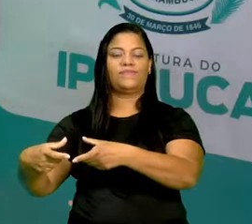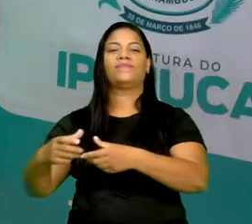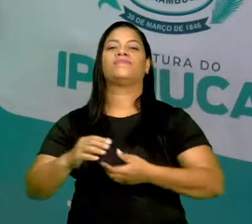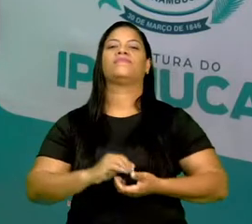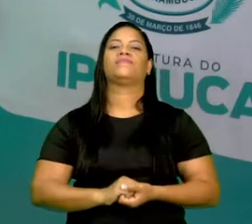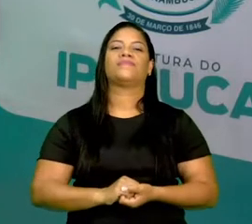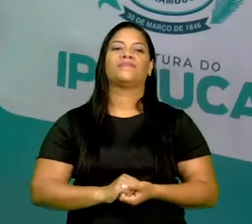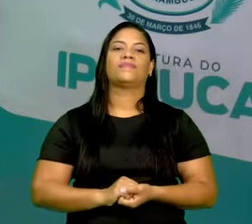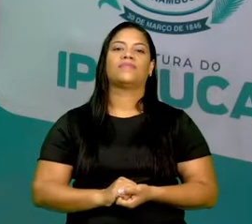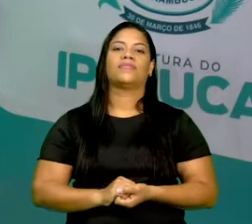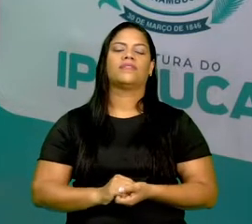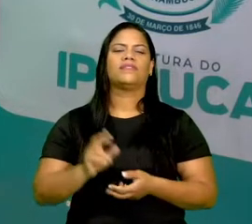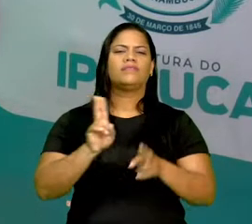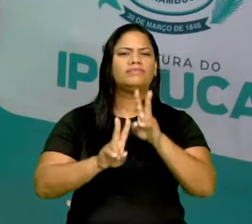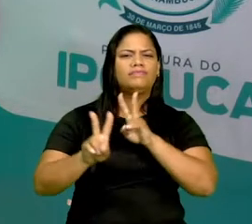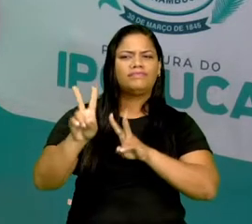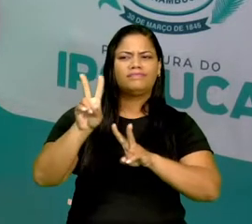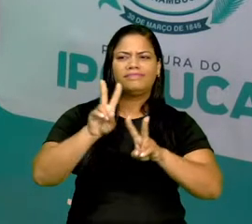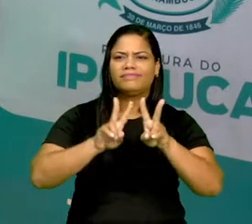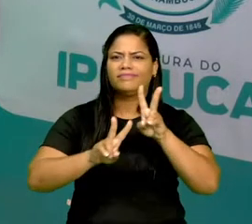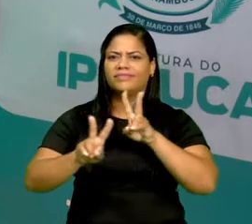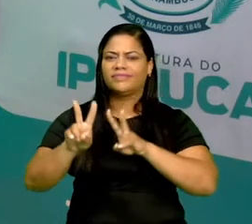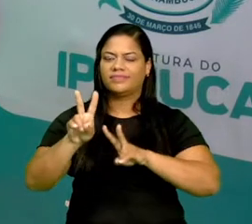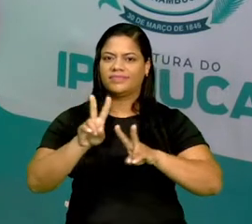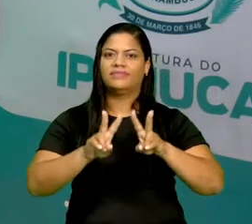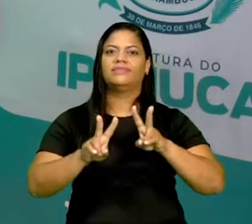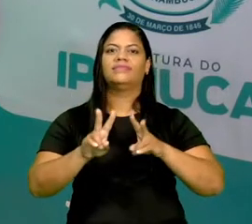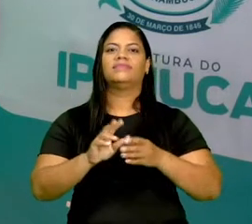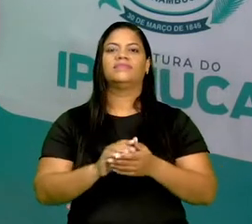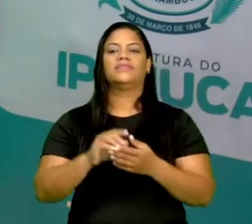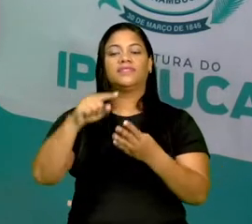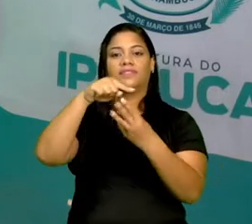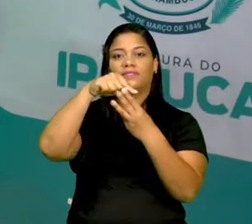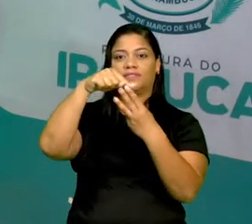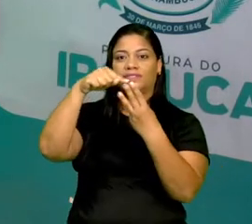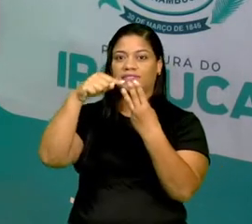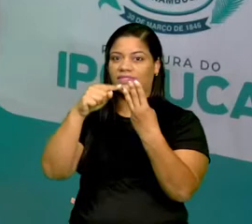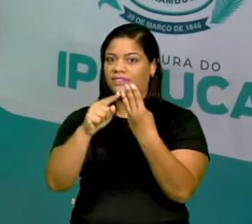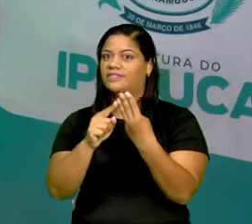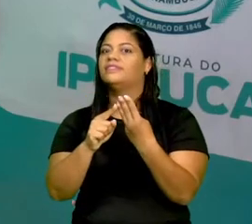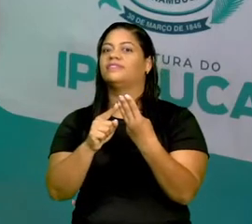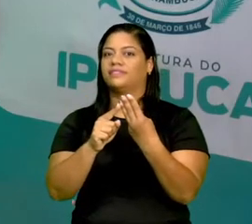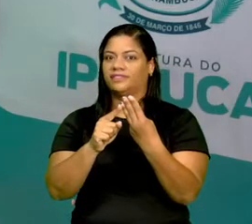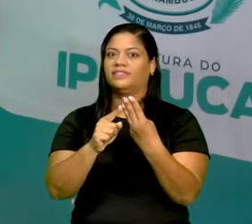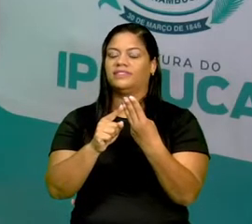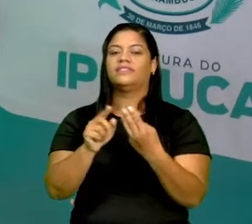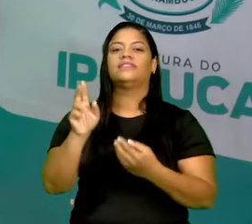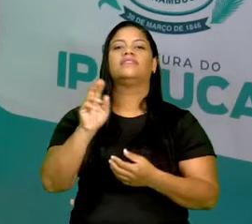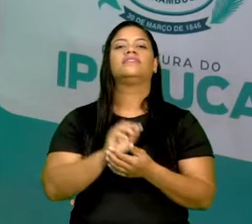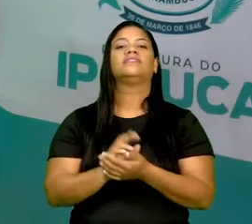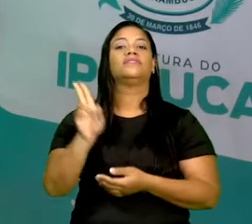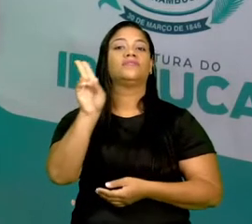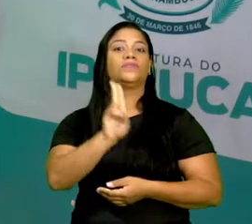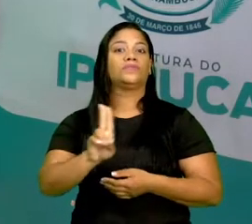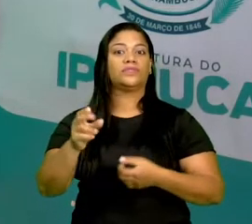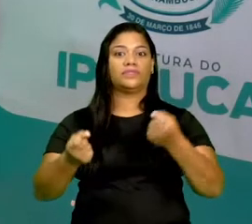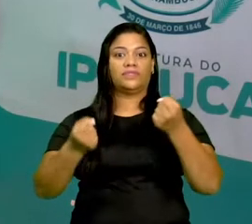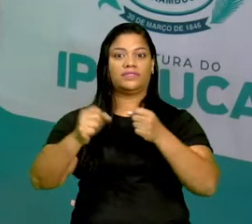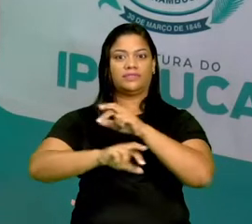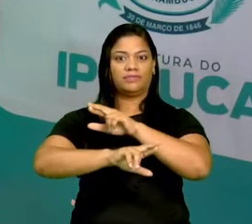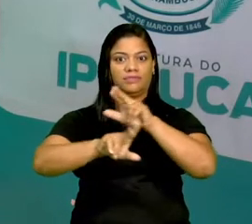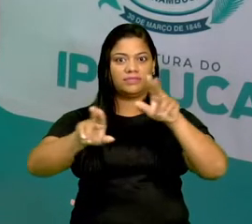Então, vamos analisar os três tipos de meio de transporte que